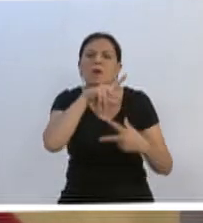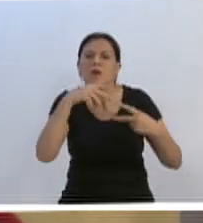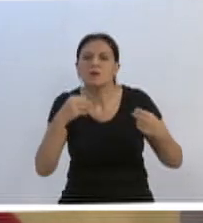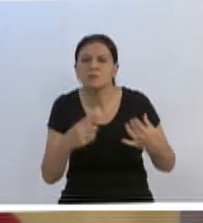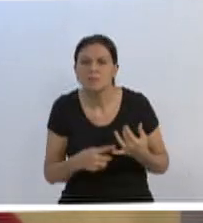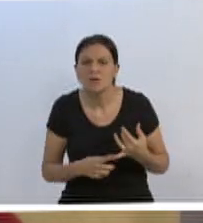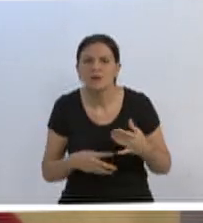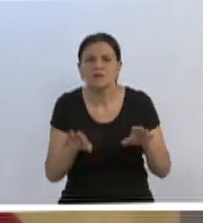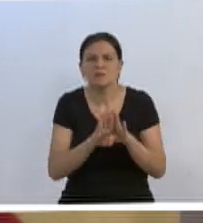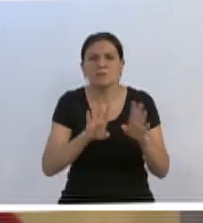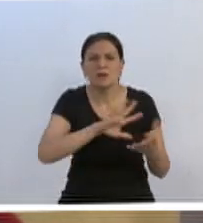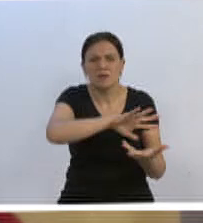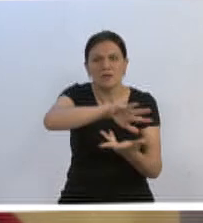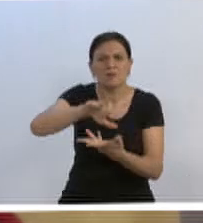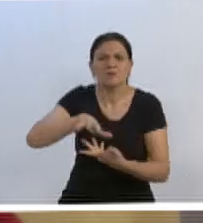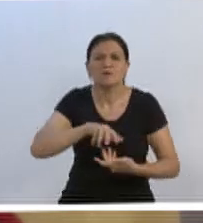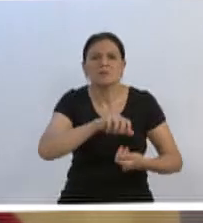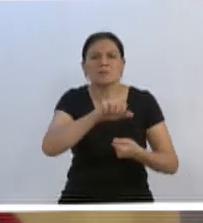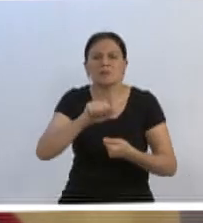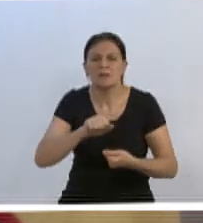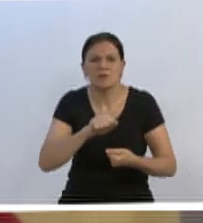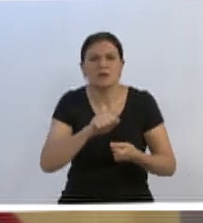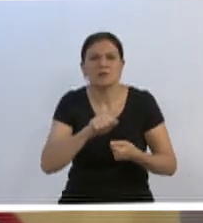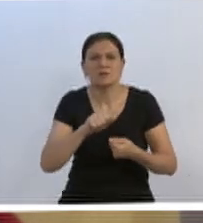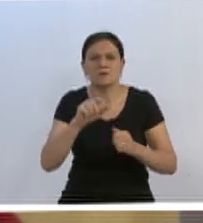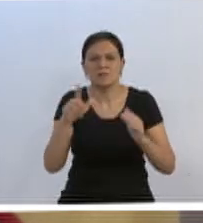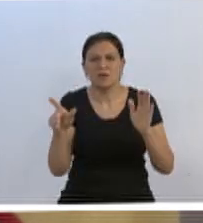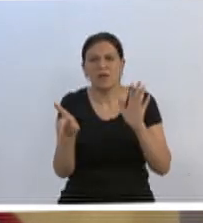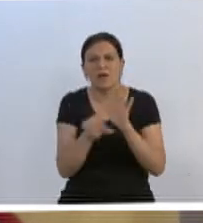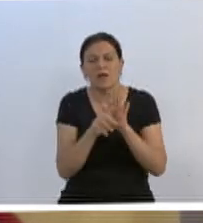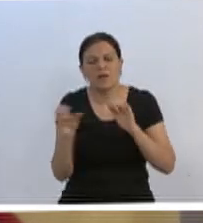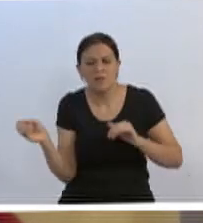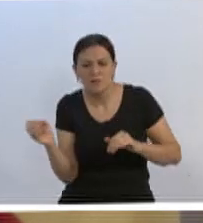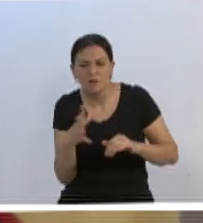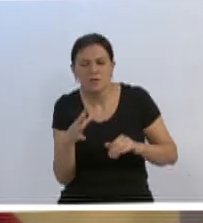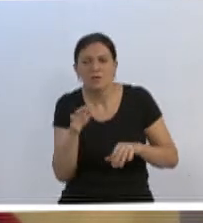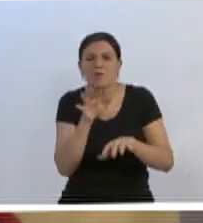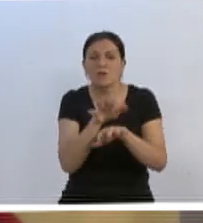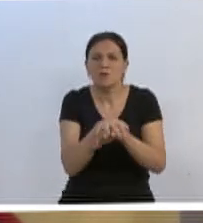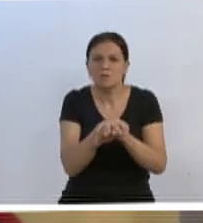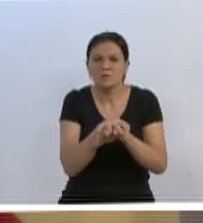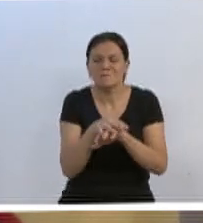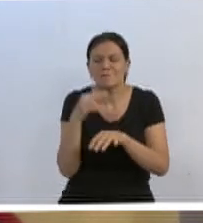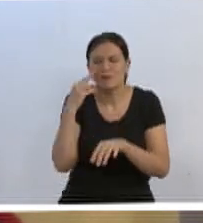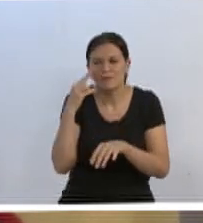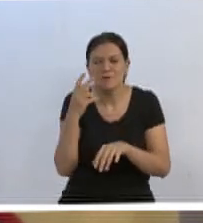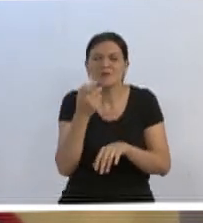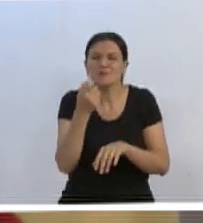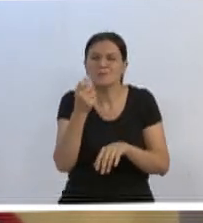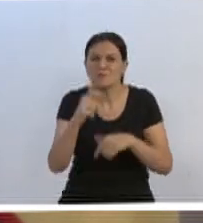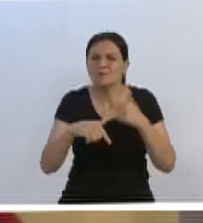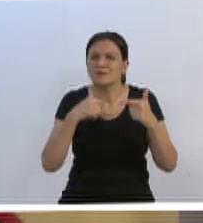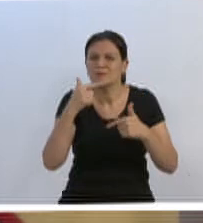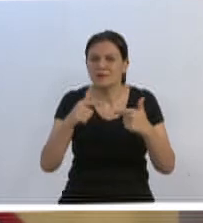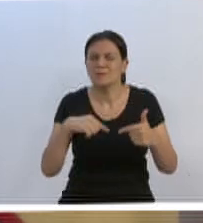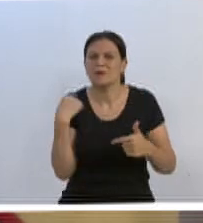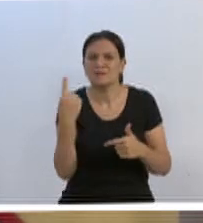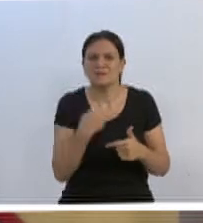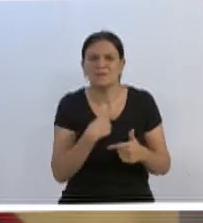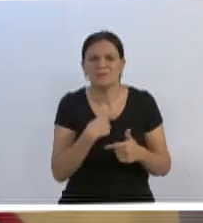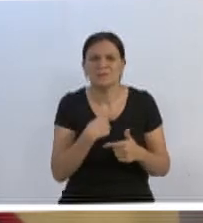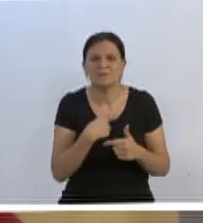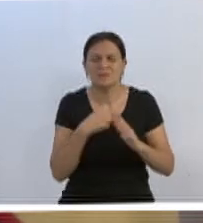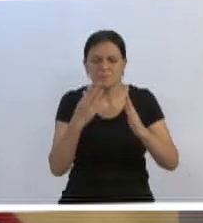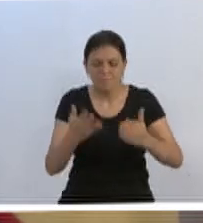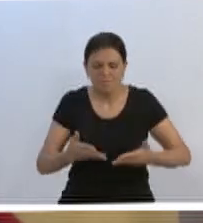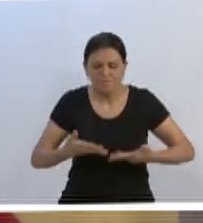sustentabilidade, trabalhando na lei de inovação, na questão da inclusão, a gente vê um pouco do nosso trabalho aí, e é isso que nos dá